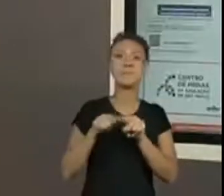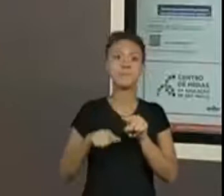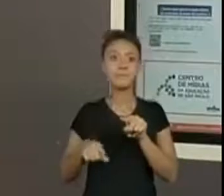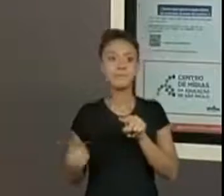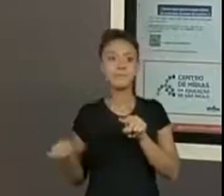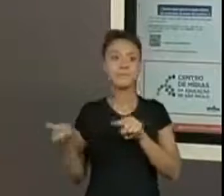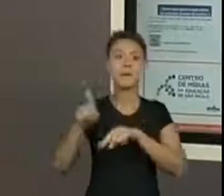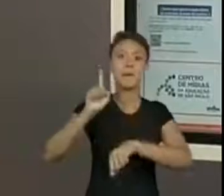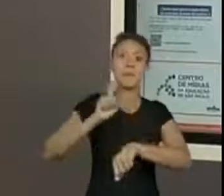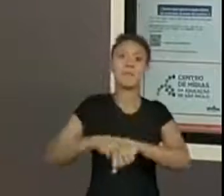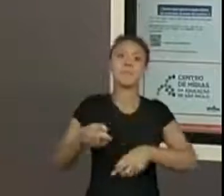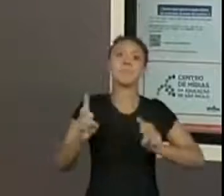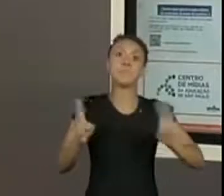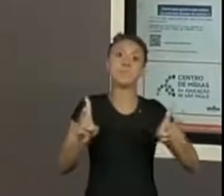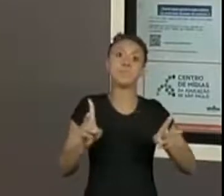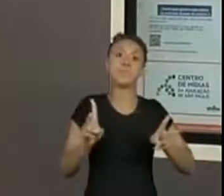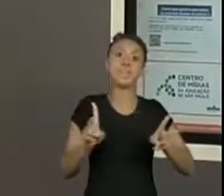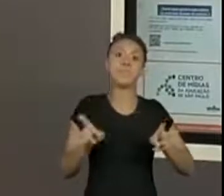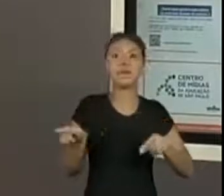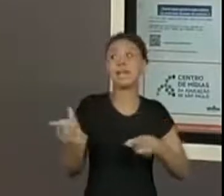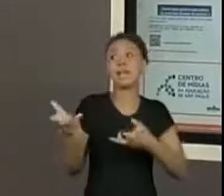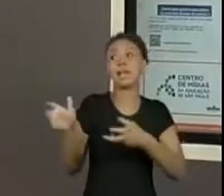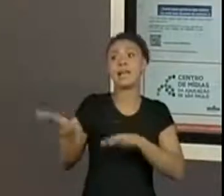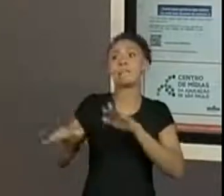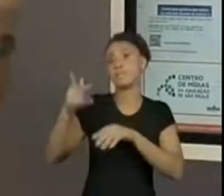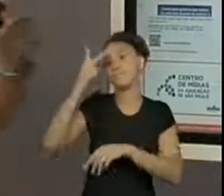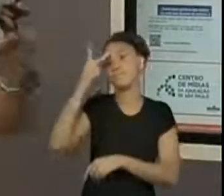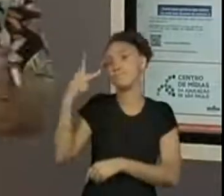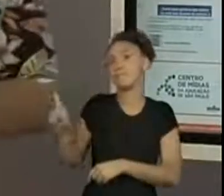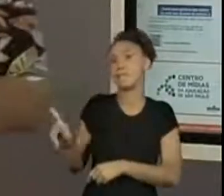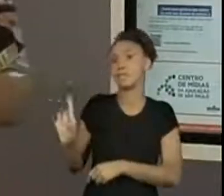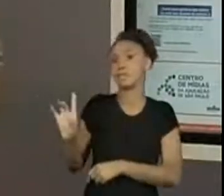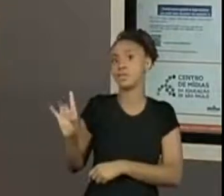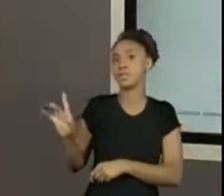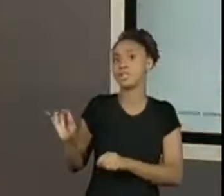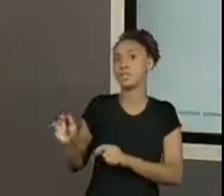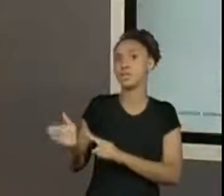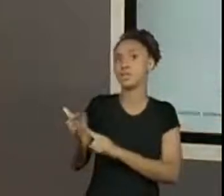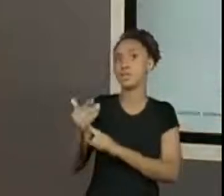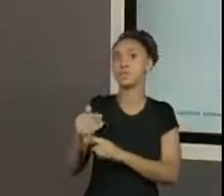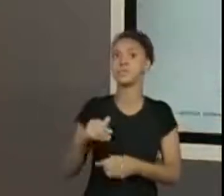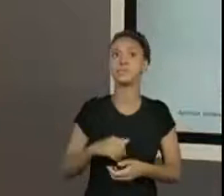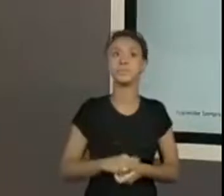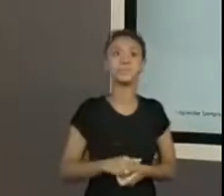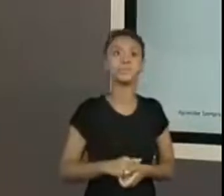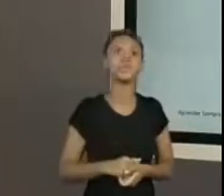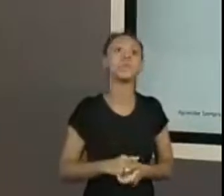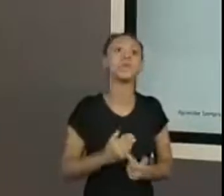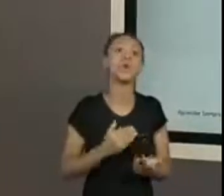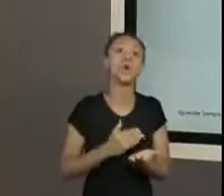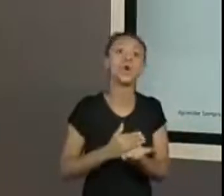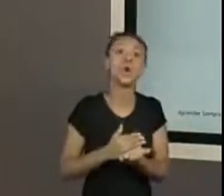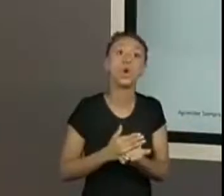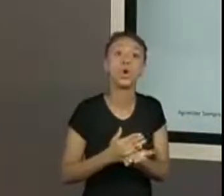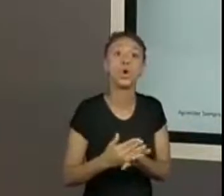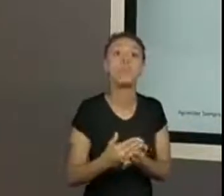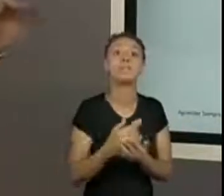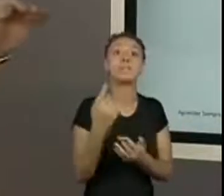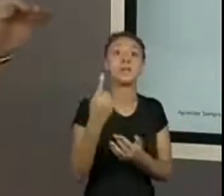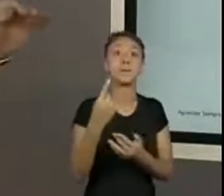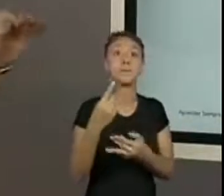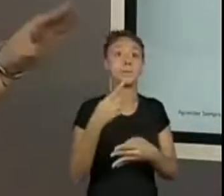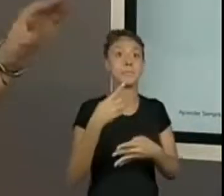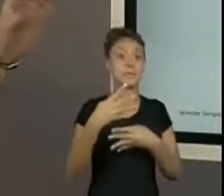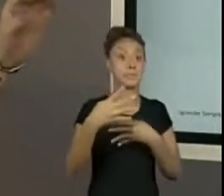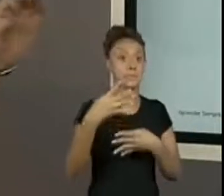e ele decide que ele quer ter o comando dele. Então, vou começar com a primeira quadrinha, porque a gente sempre tem a nossa colinha.